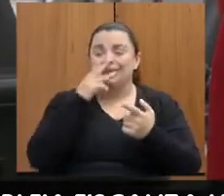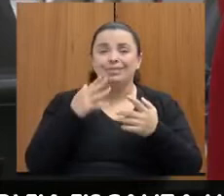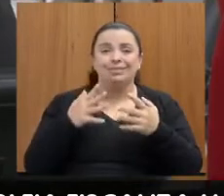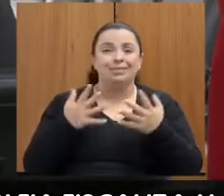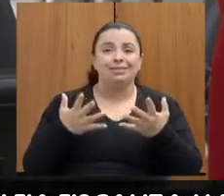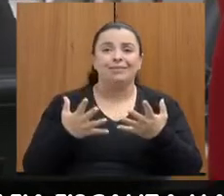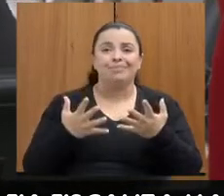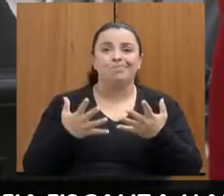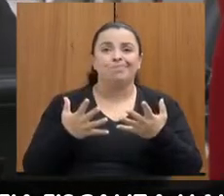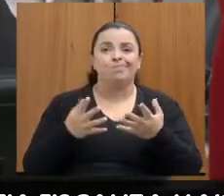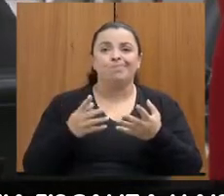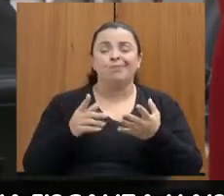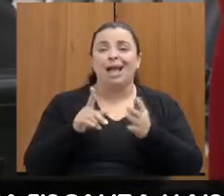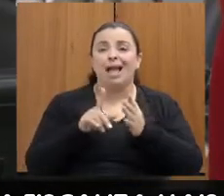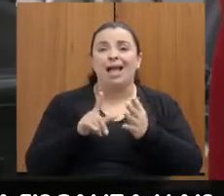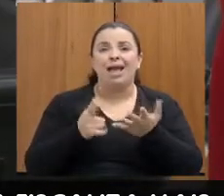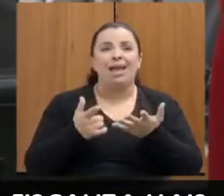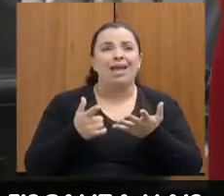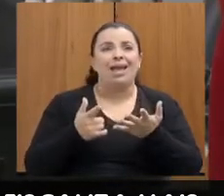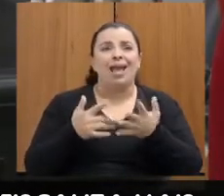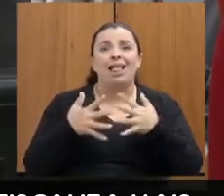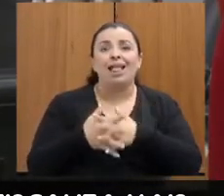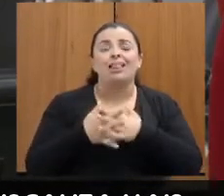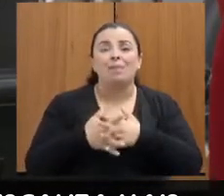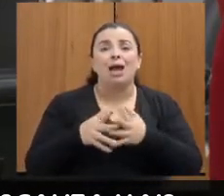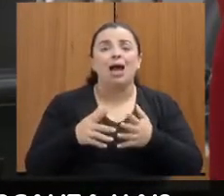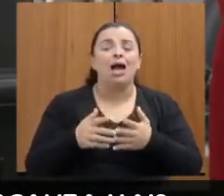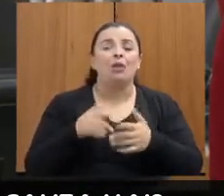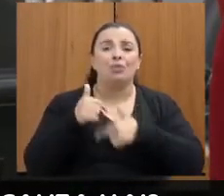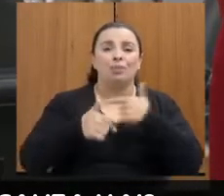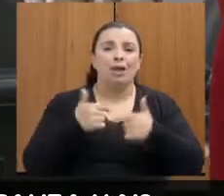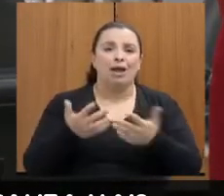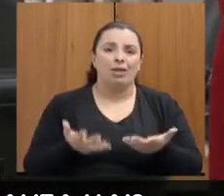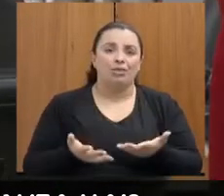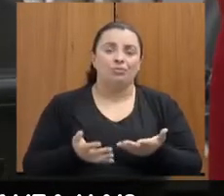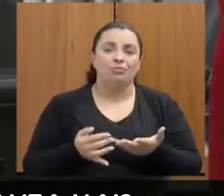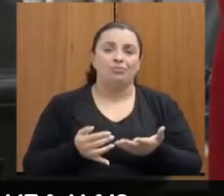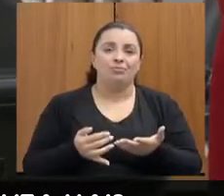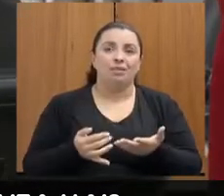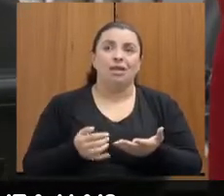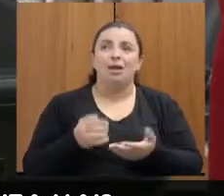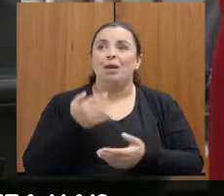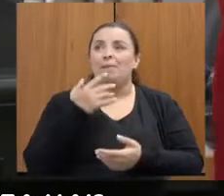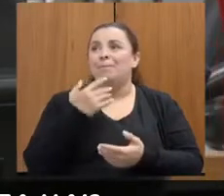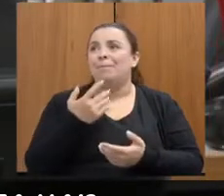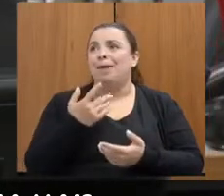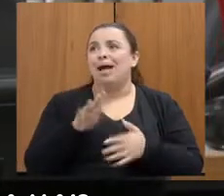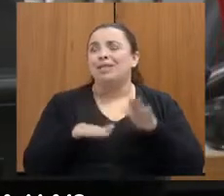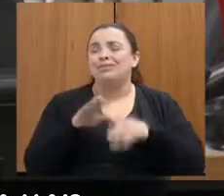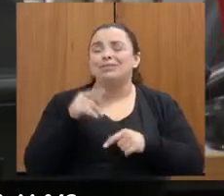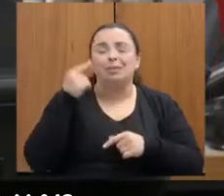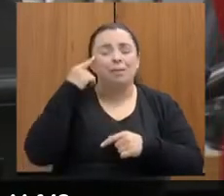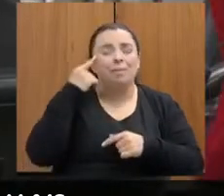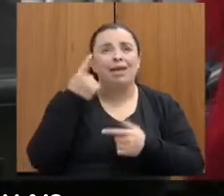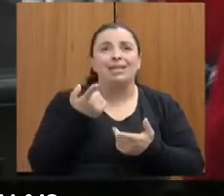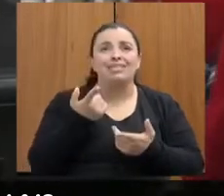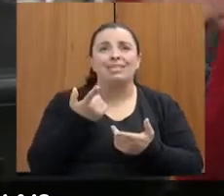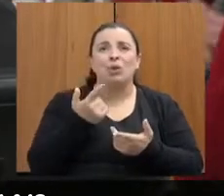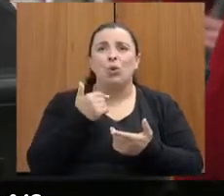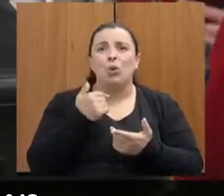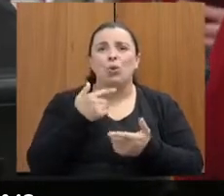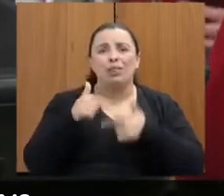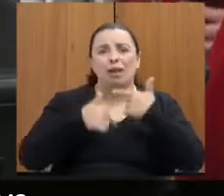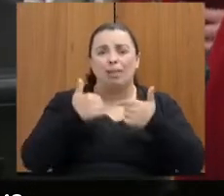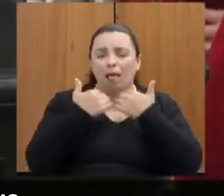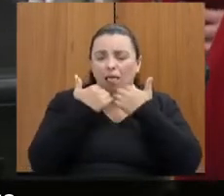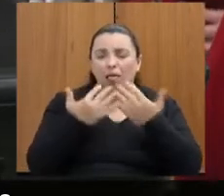sempre retornar ali parece que você está enxugando gelo, a gente precisa pensar que o nosso trabalho vai muito além de efetivar